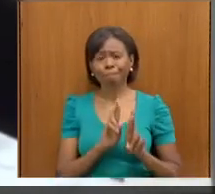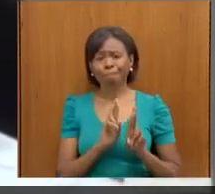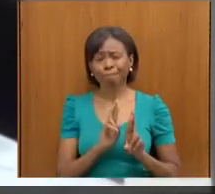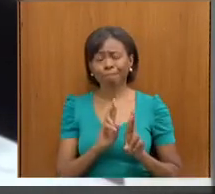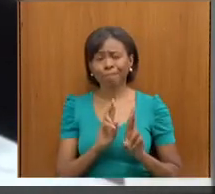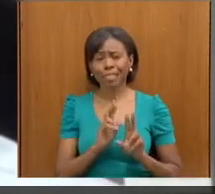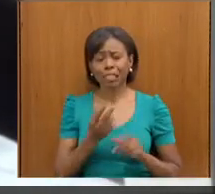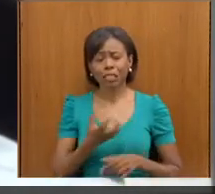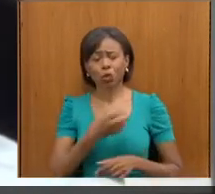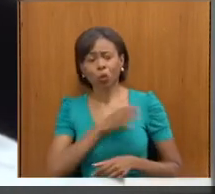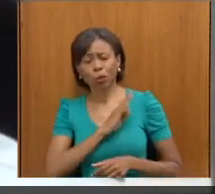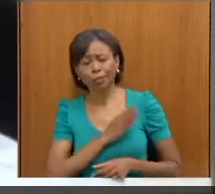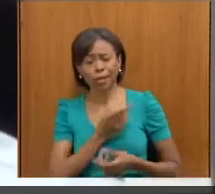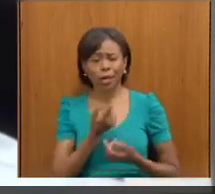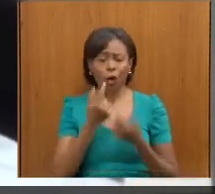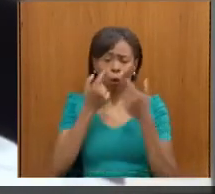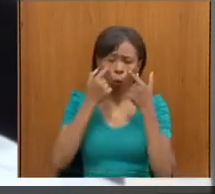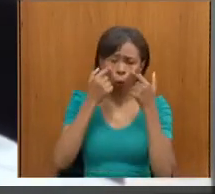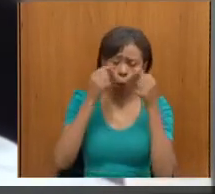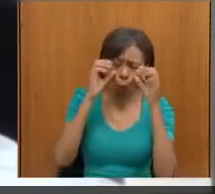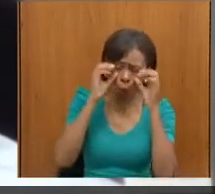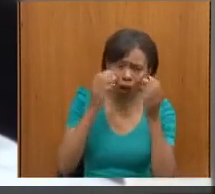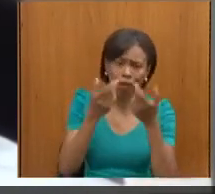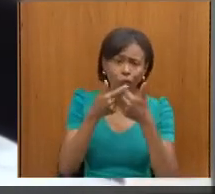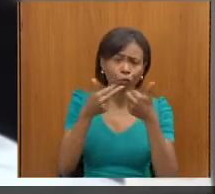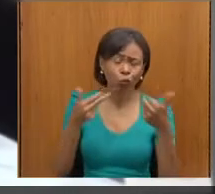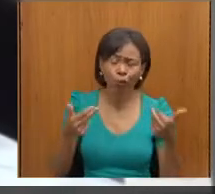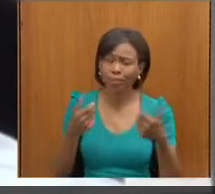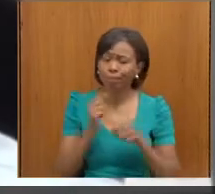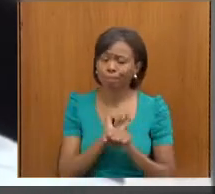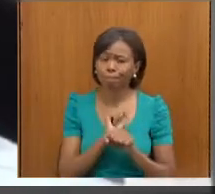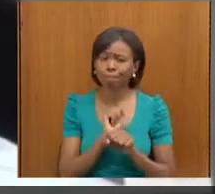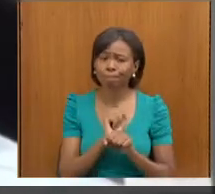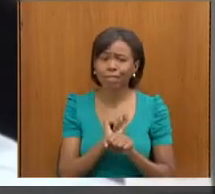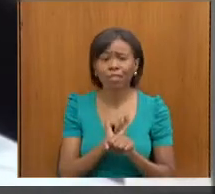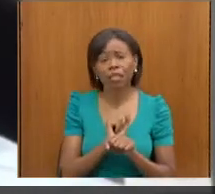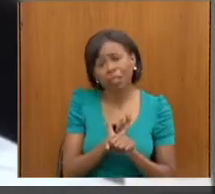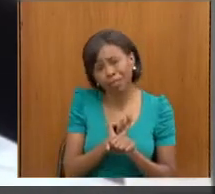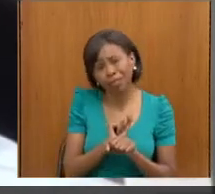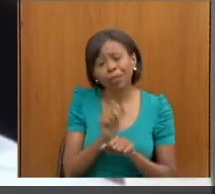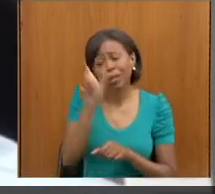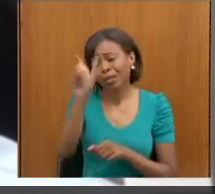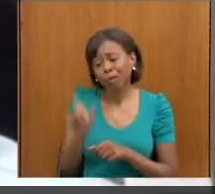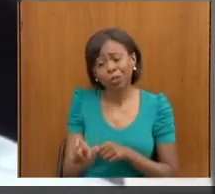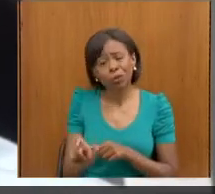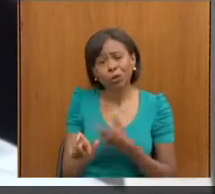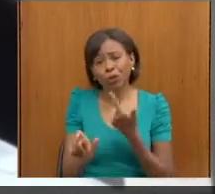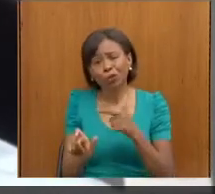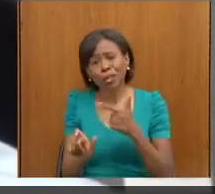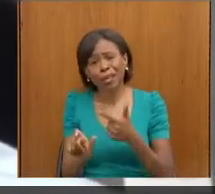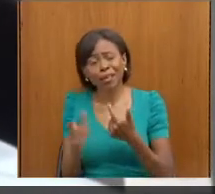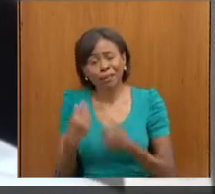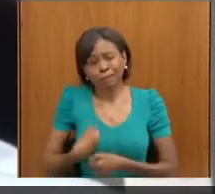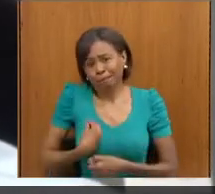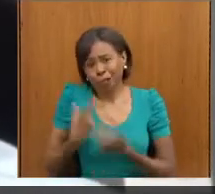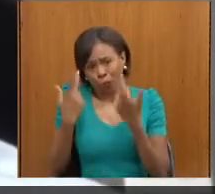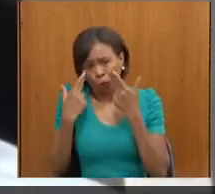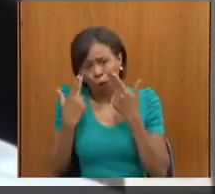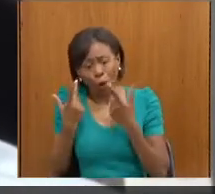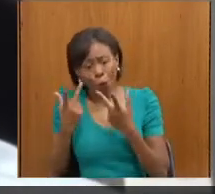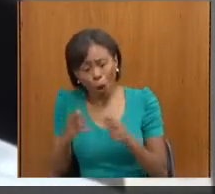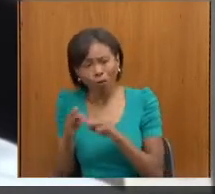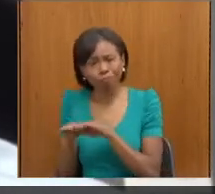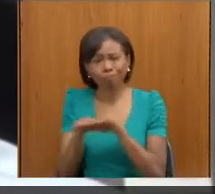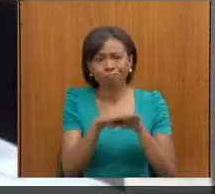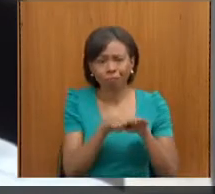órgãos e aquilo impede que eles tenham uma vida normal como as pessoas com as outras pessoas então é muito importante nós lembrarmos